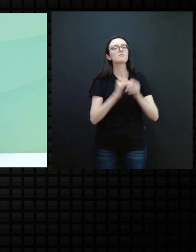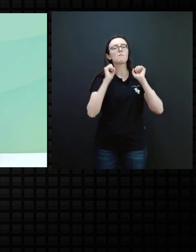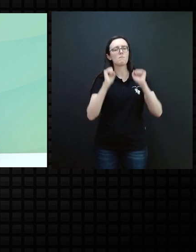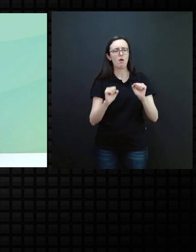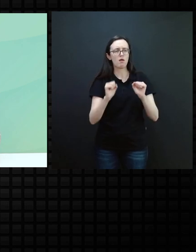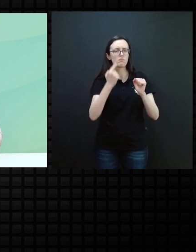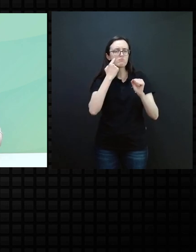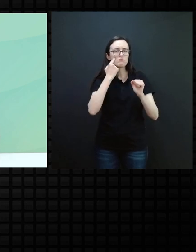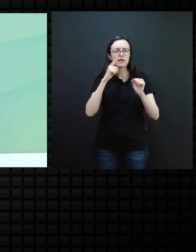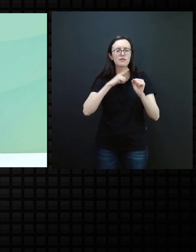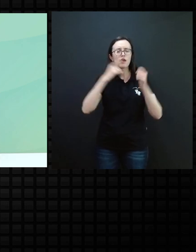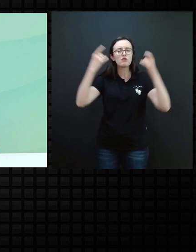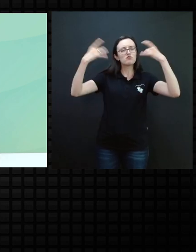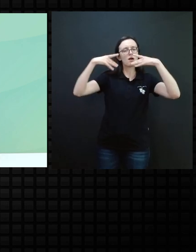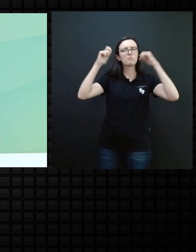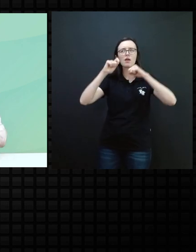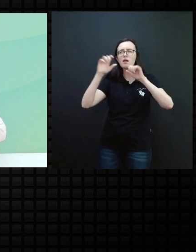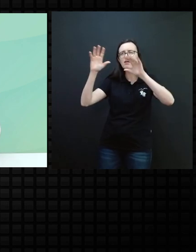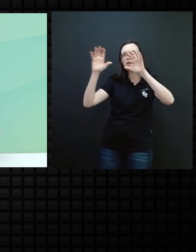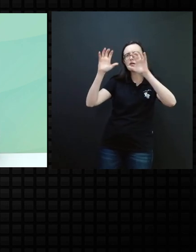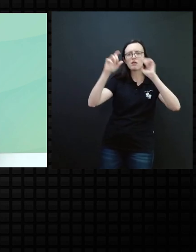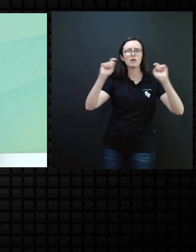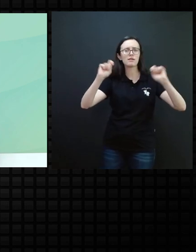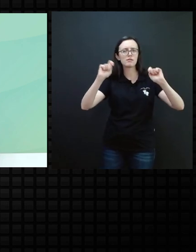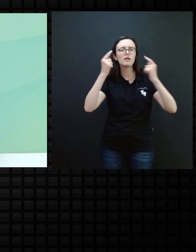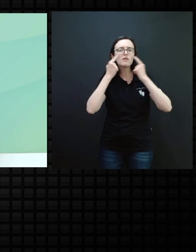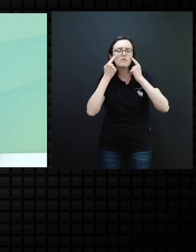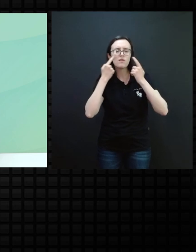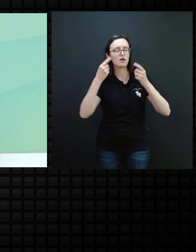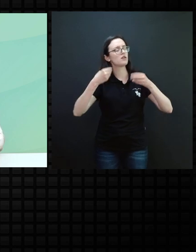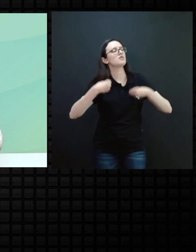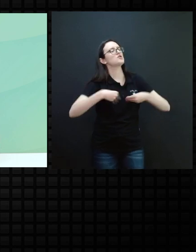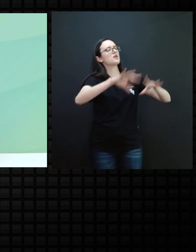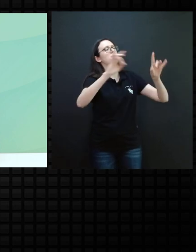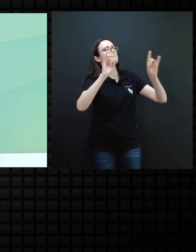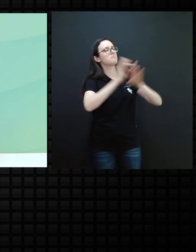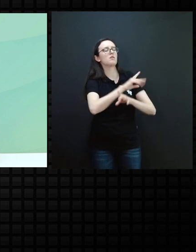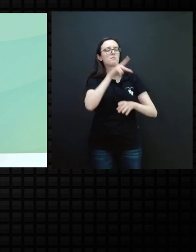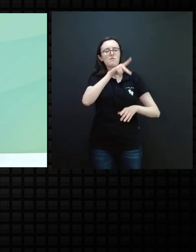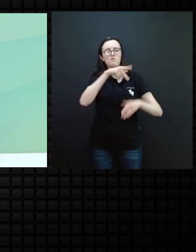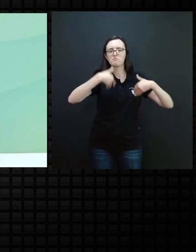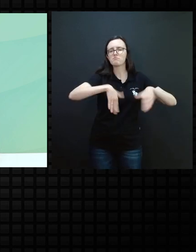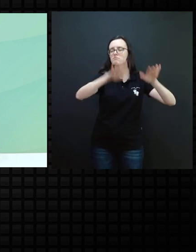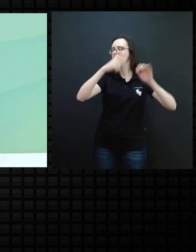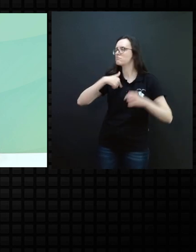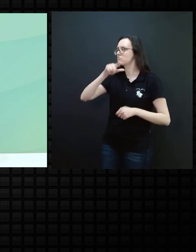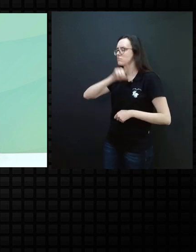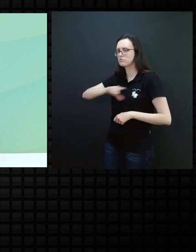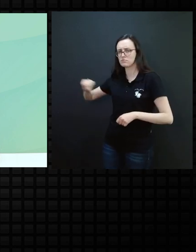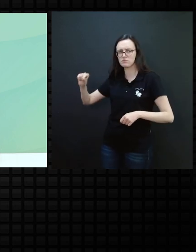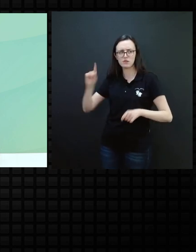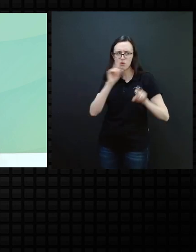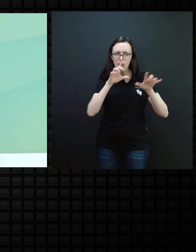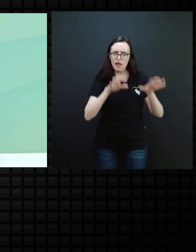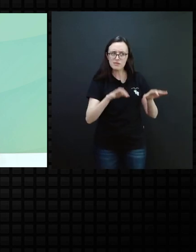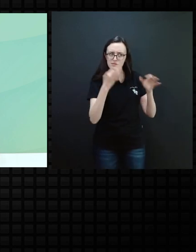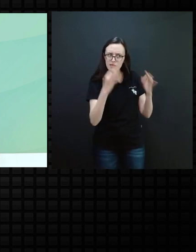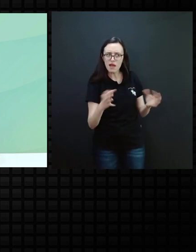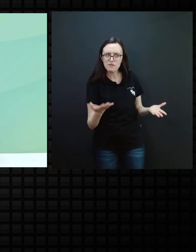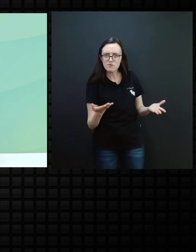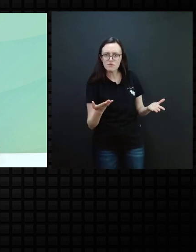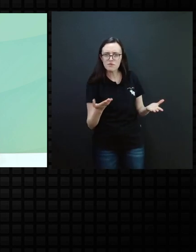algum resíduo, tudo. Não é somente chegar lá, vou deixar com o professor, e o professor vai começar a criar esse vínculo.